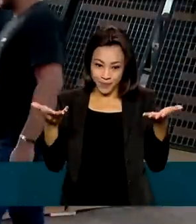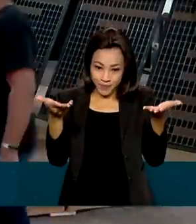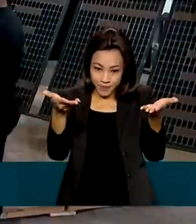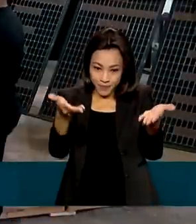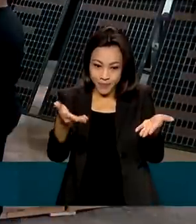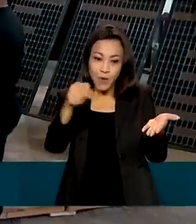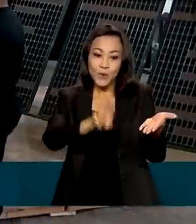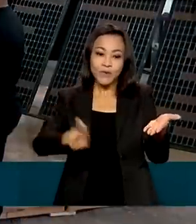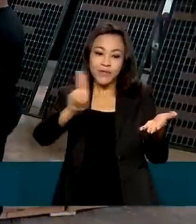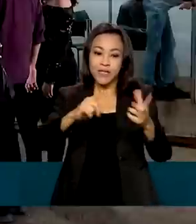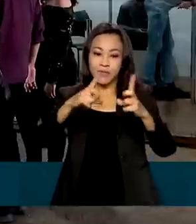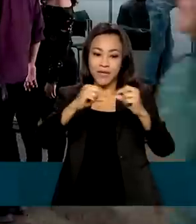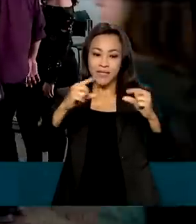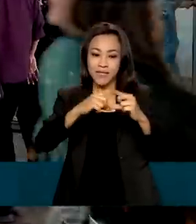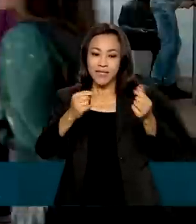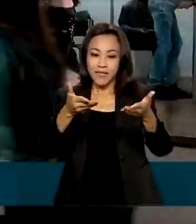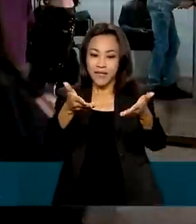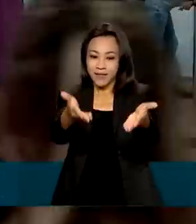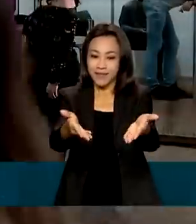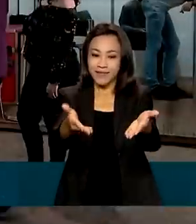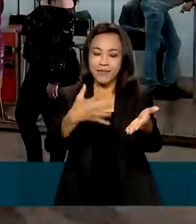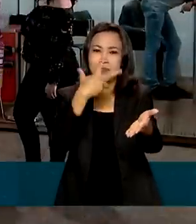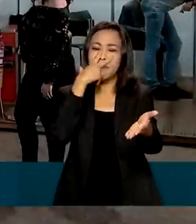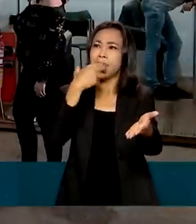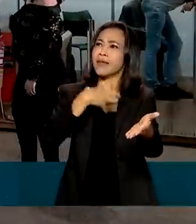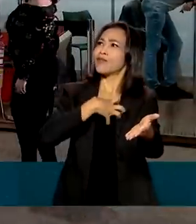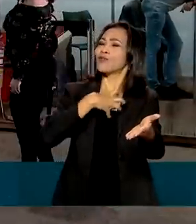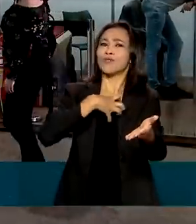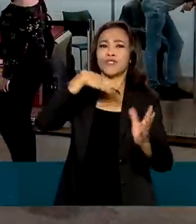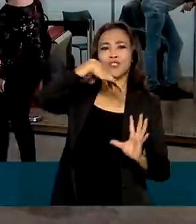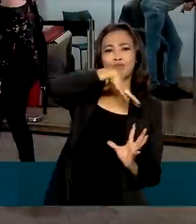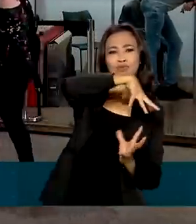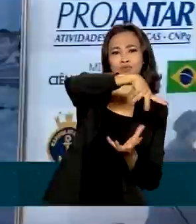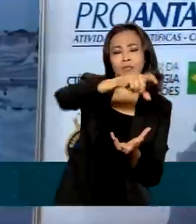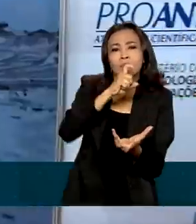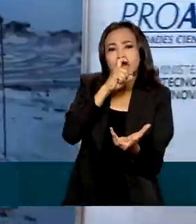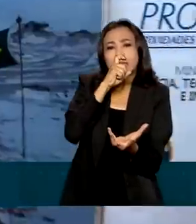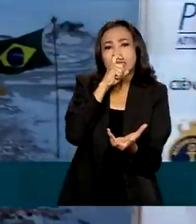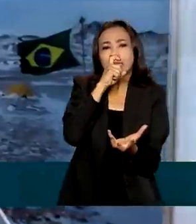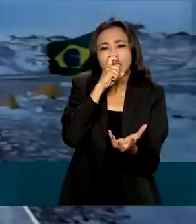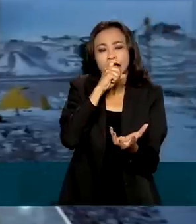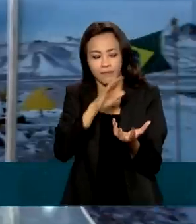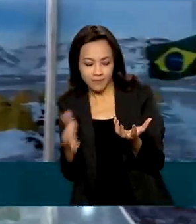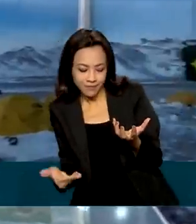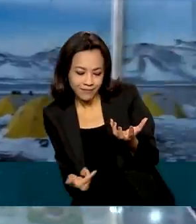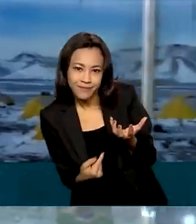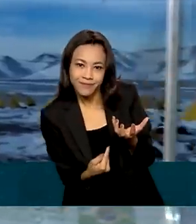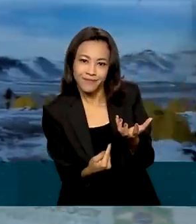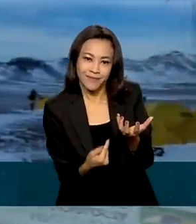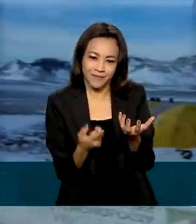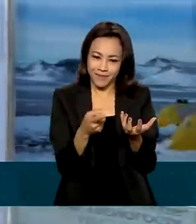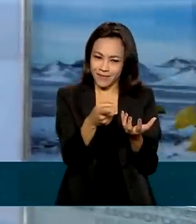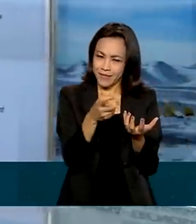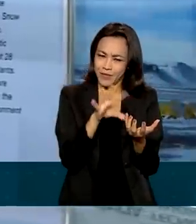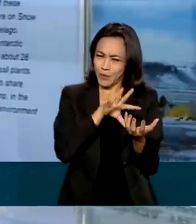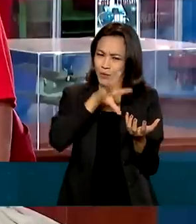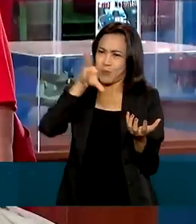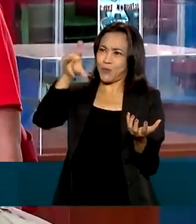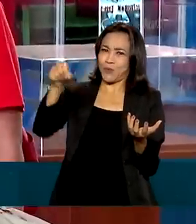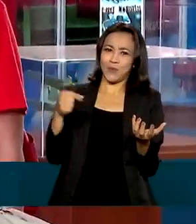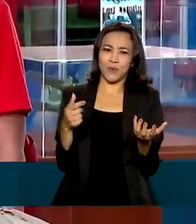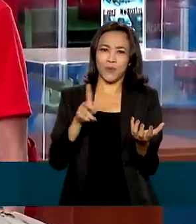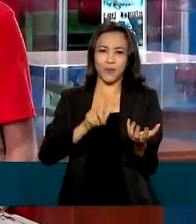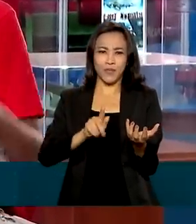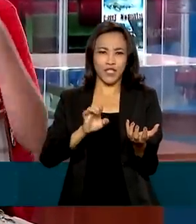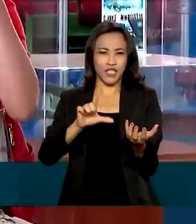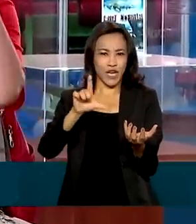da Universidade de Brasília, tem a sensação de pisar no continente gelado. É a exposição Quando Nem Tudo Era Gelo, novas